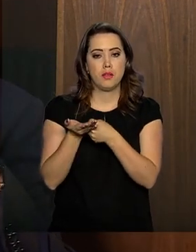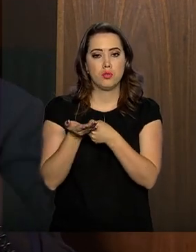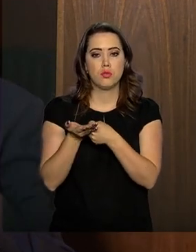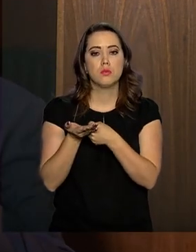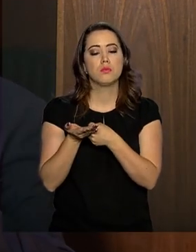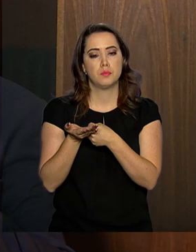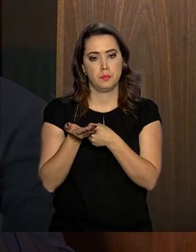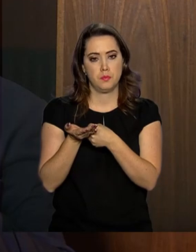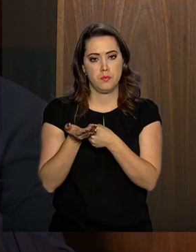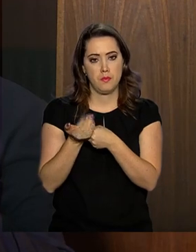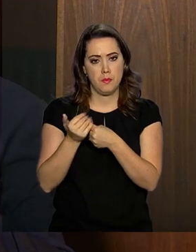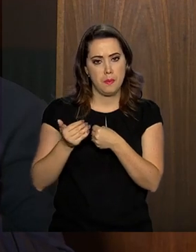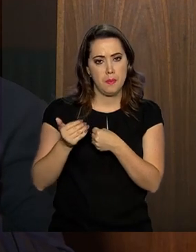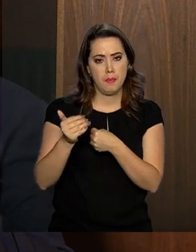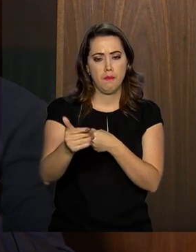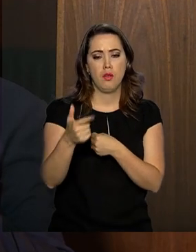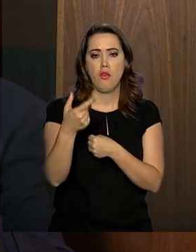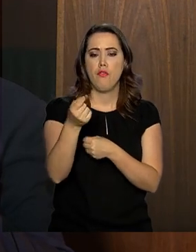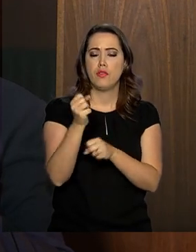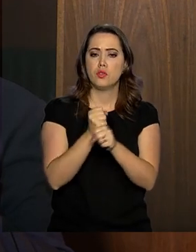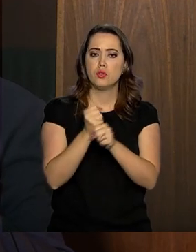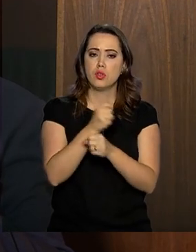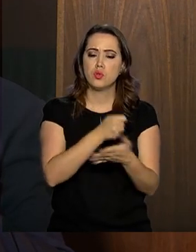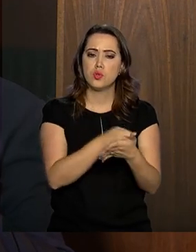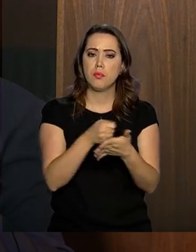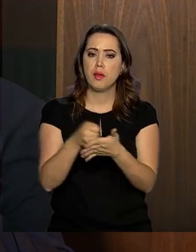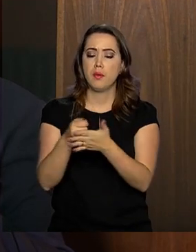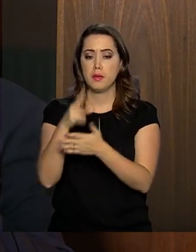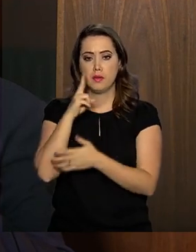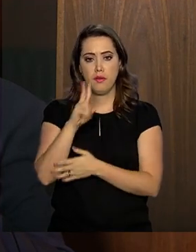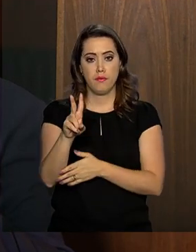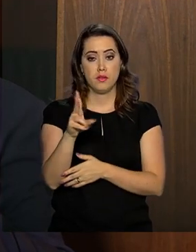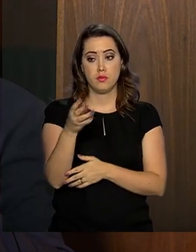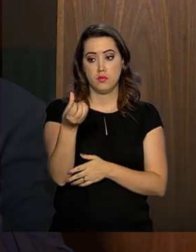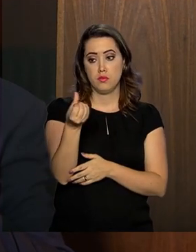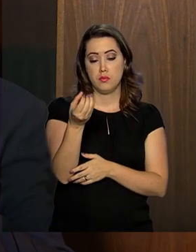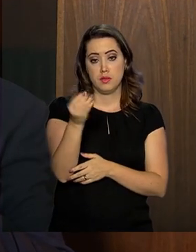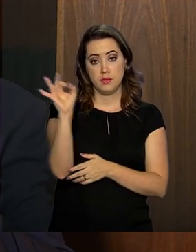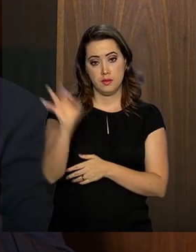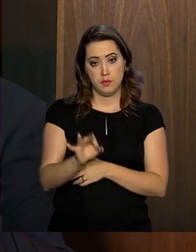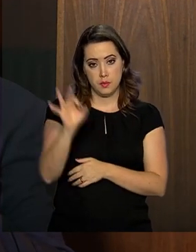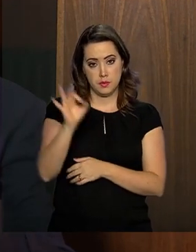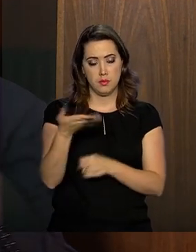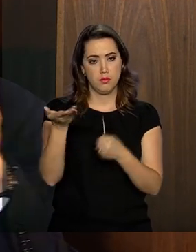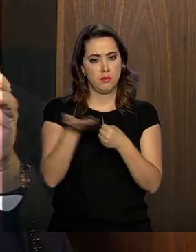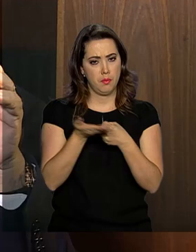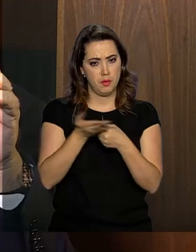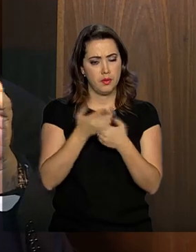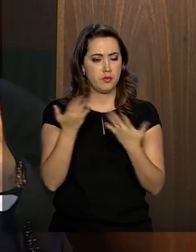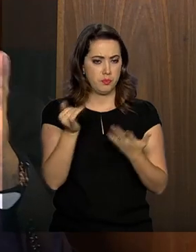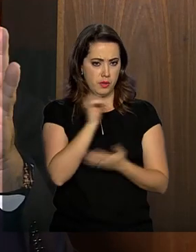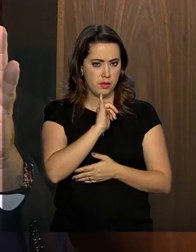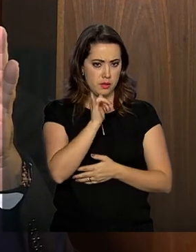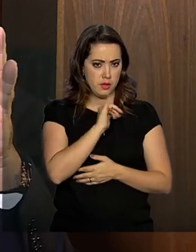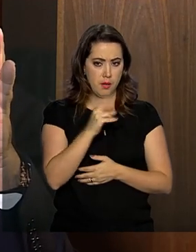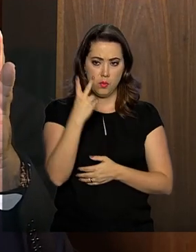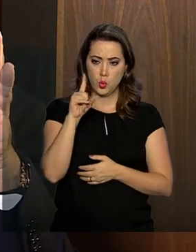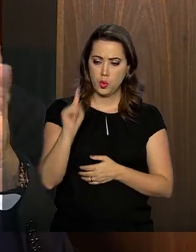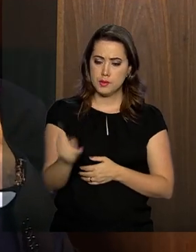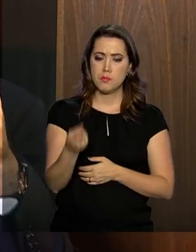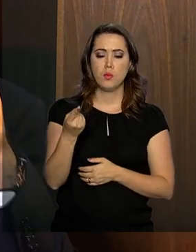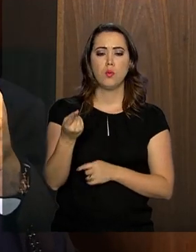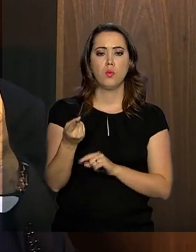a partir de 20 anos de contribuição, é considerada 60% da média. Então, vamos supor que você encontrou 2 mil.